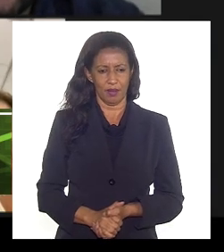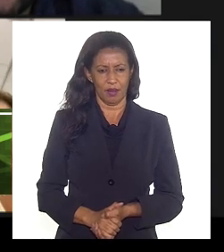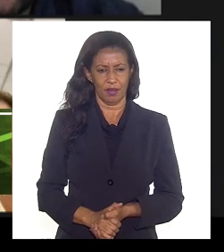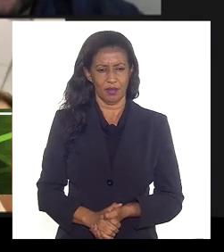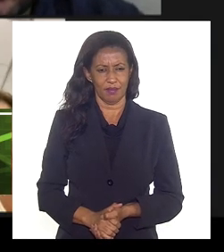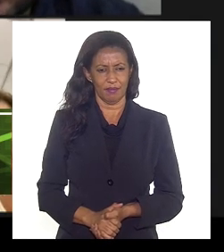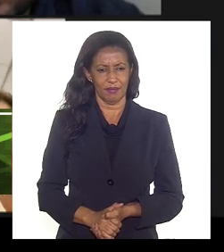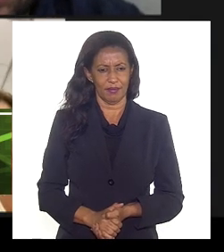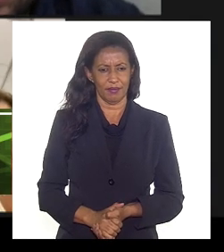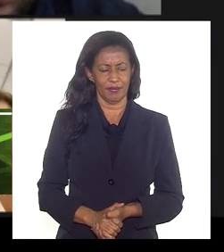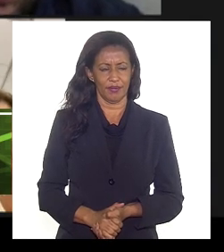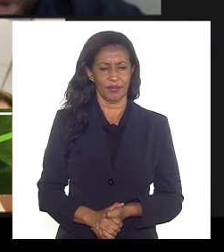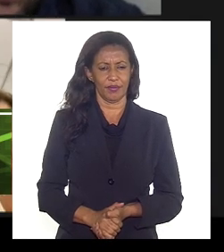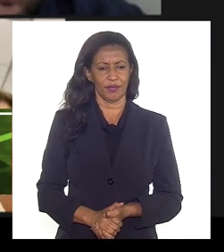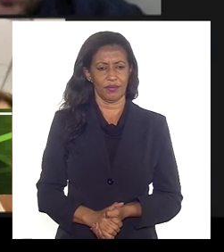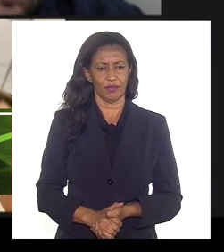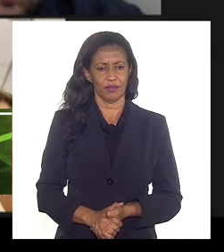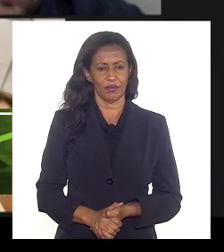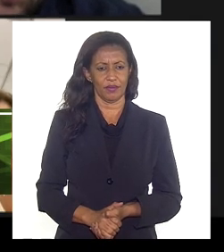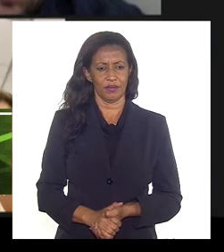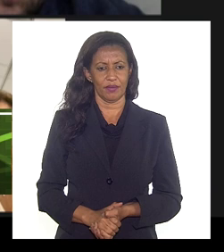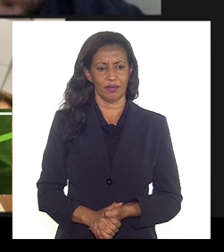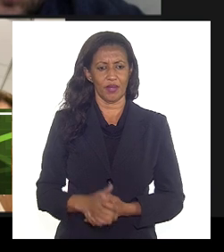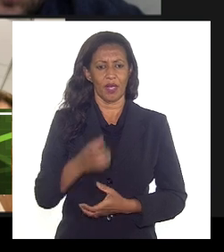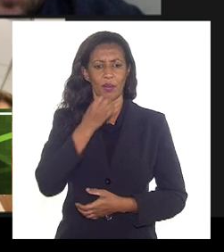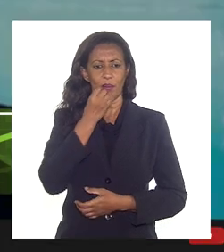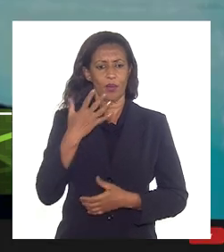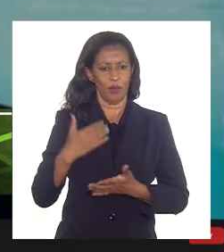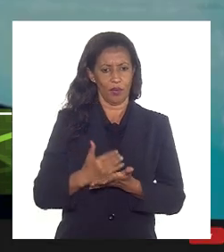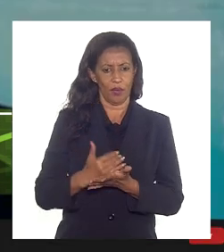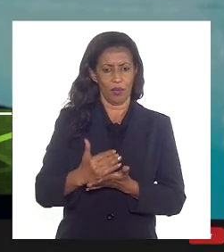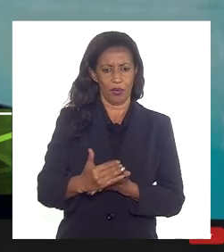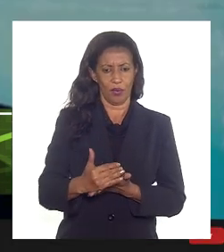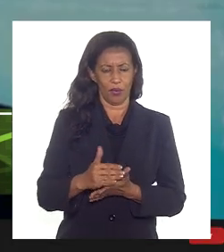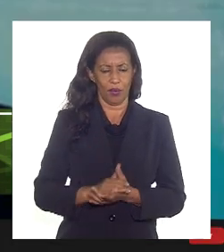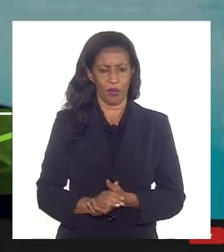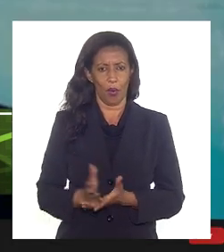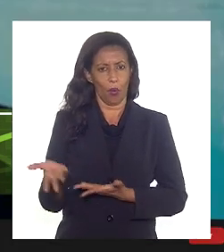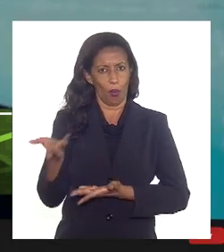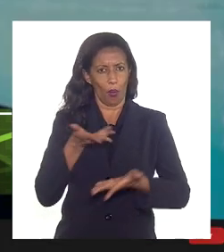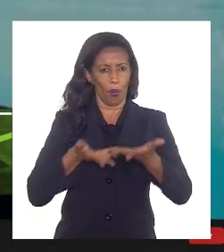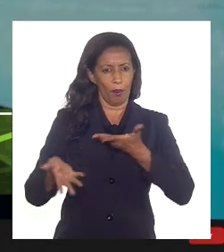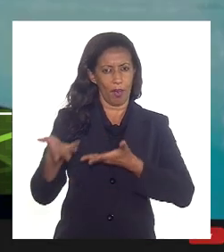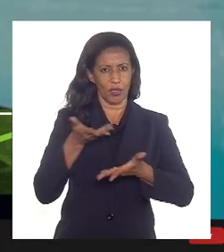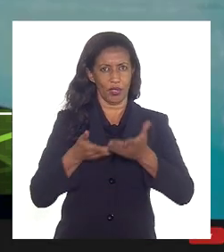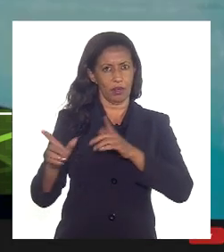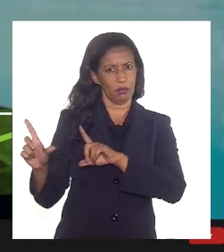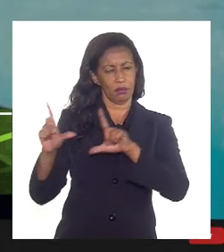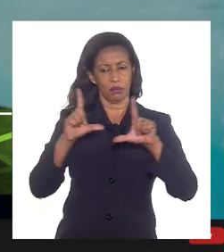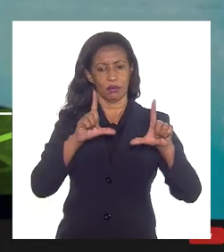é bom vou começar aqui compartilhando a perguntação